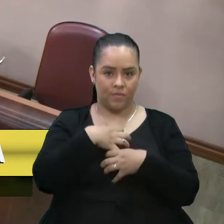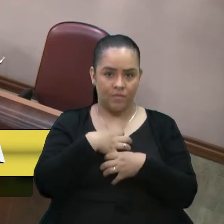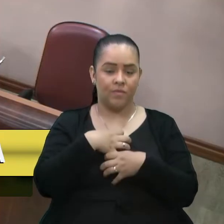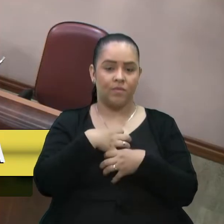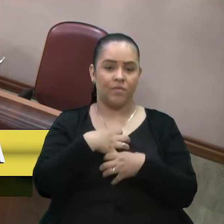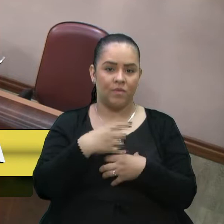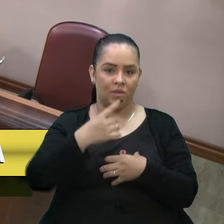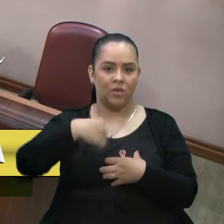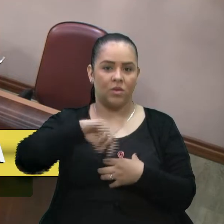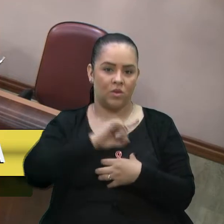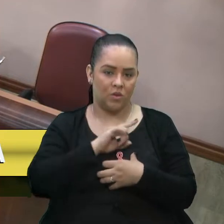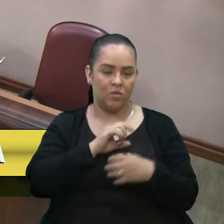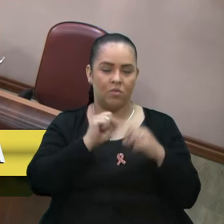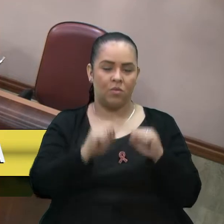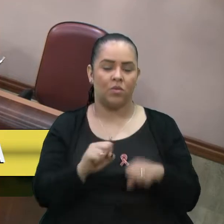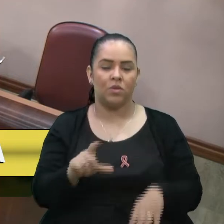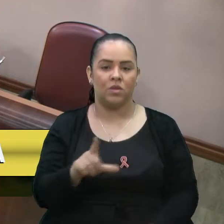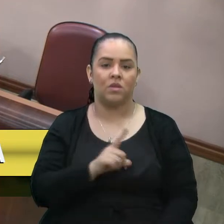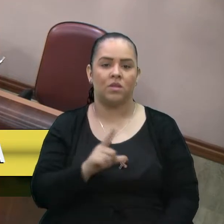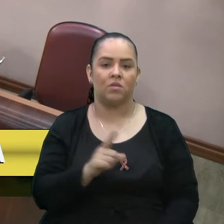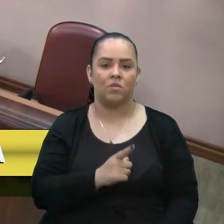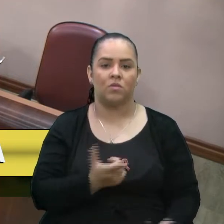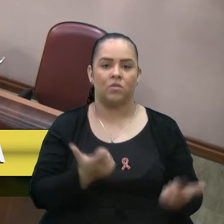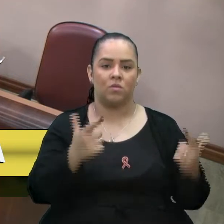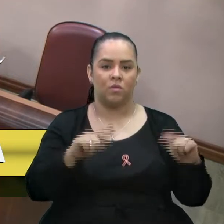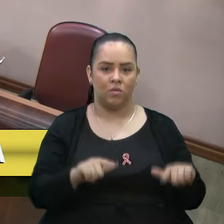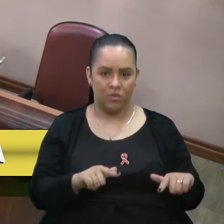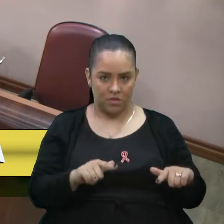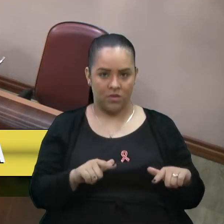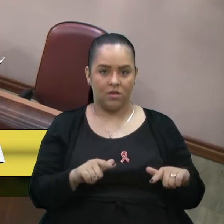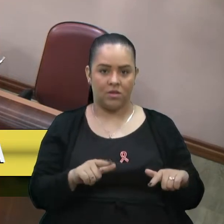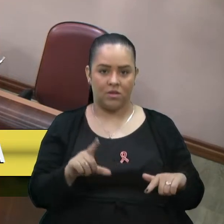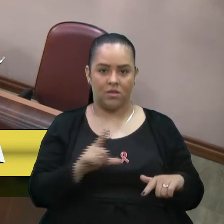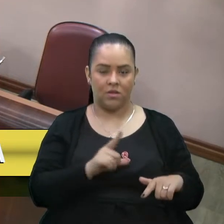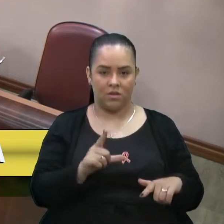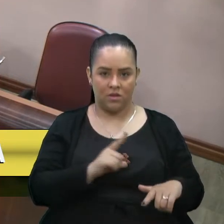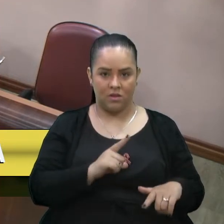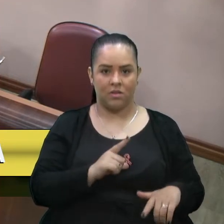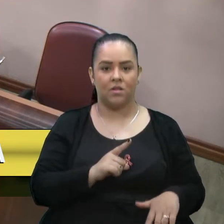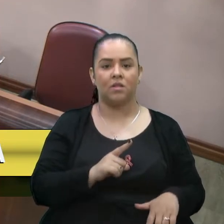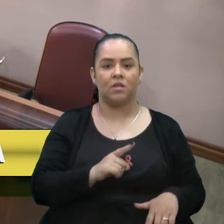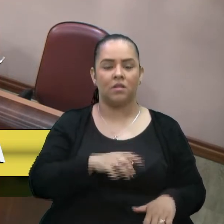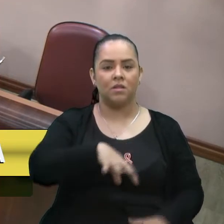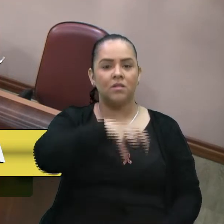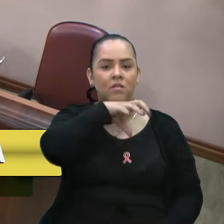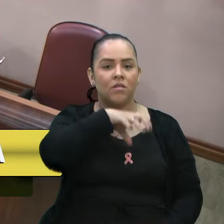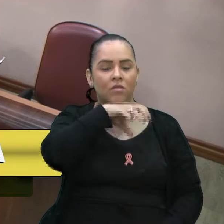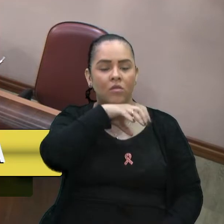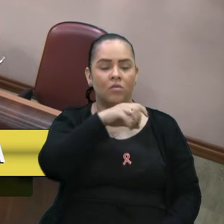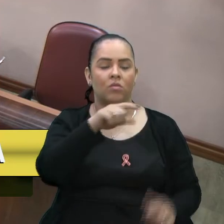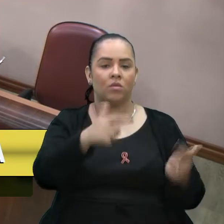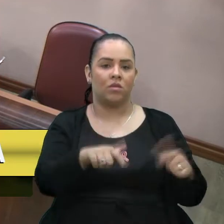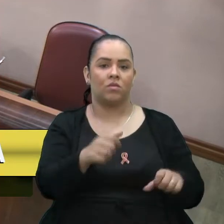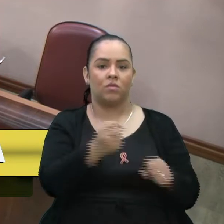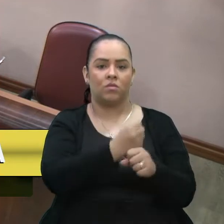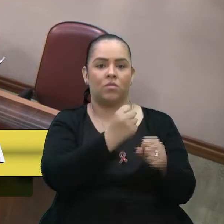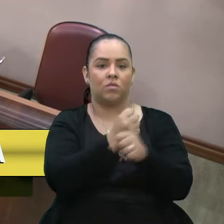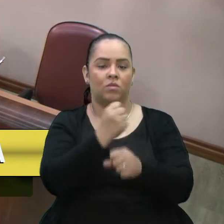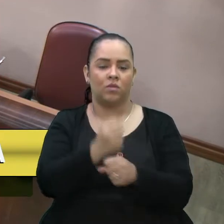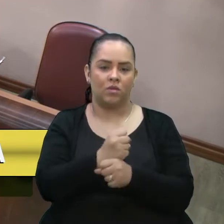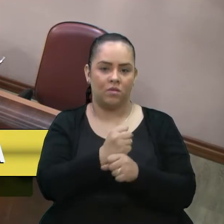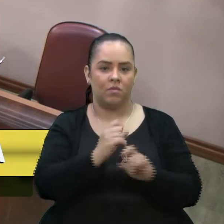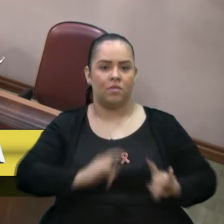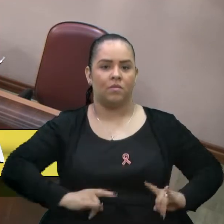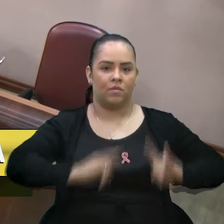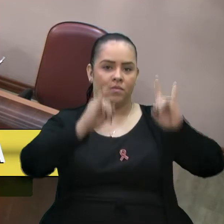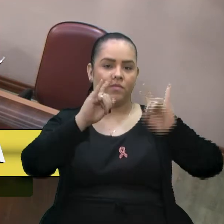podemos ter o espaço público que seria o terreno, uma construtora para poder construir o prédio, onde